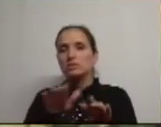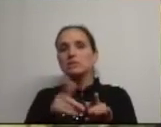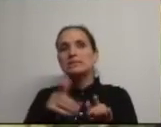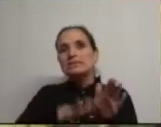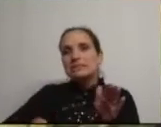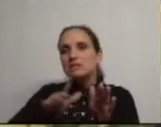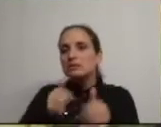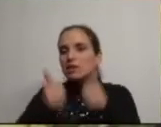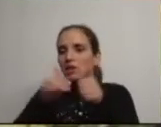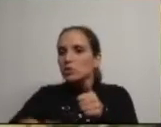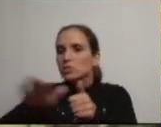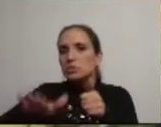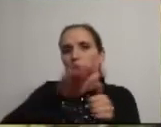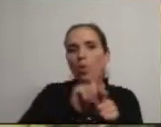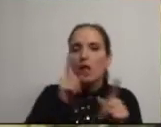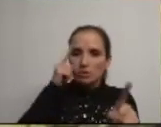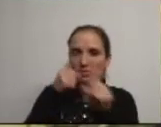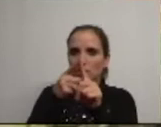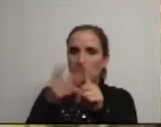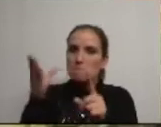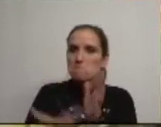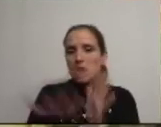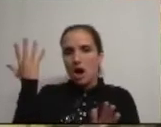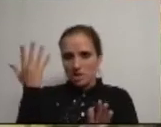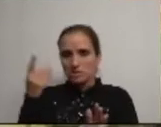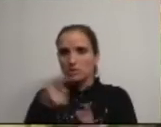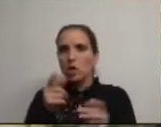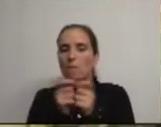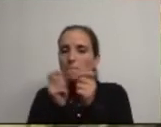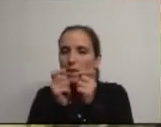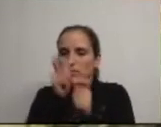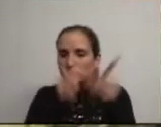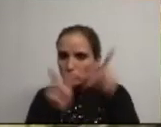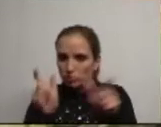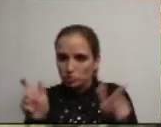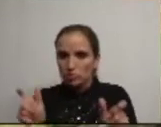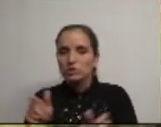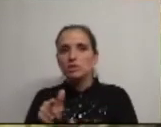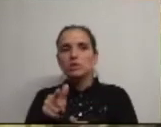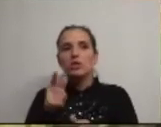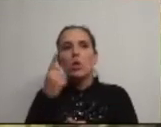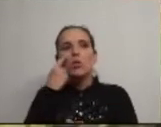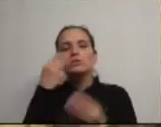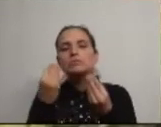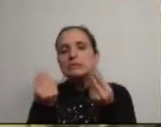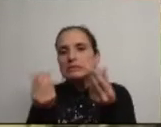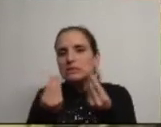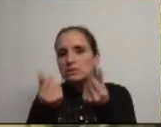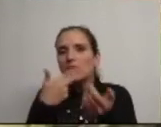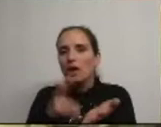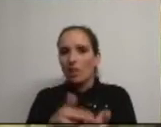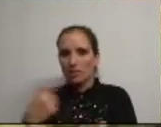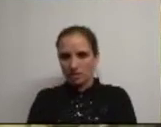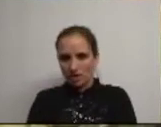que estes problemas se perfilam, com maior cuidado, dada a sua proximidade às populações e o seu conhecimento mais fino da realidade.